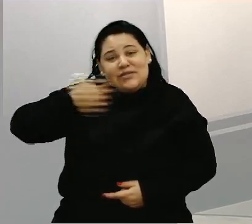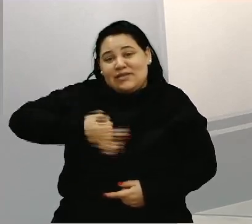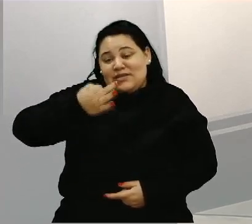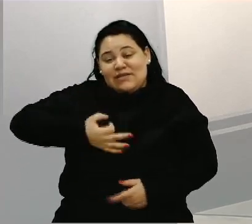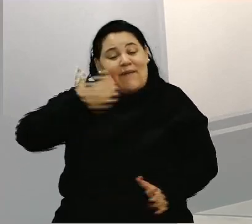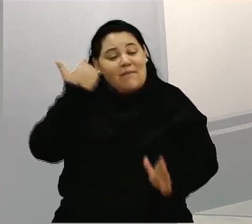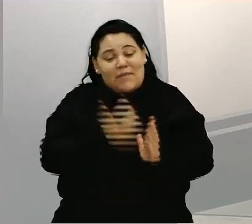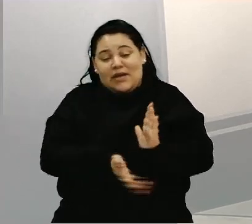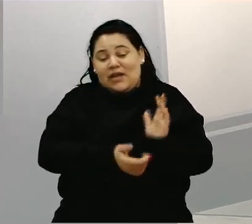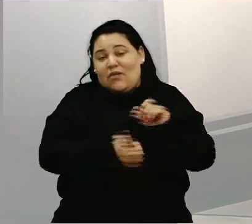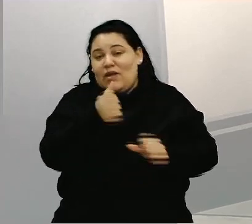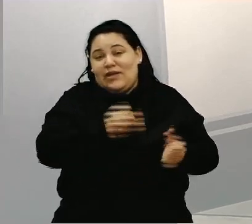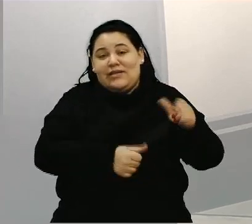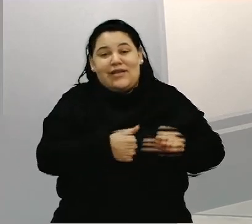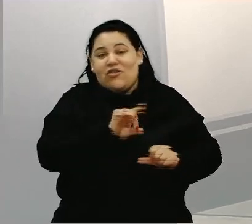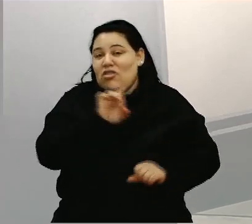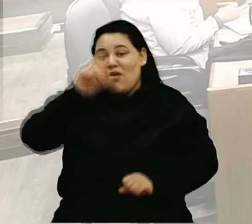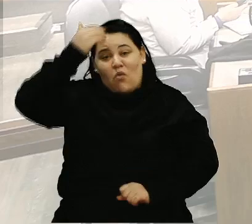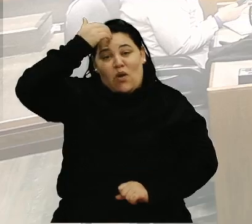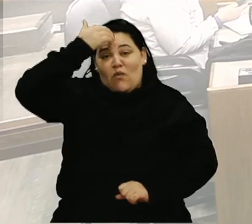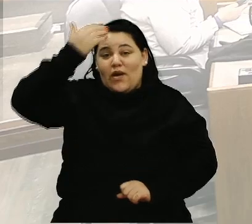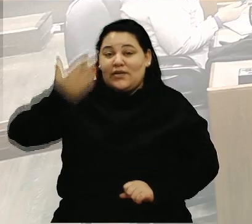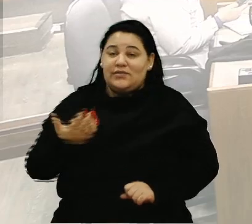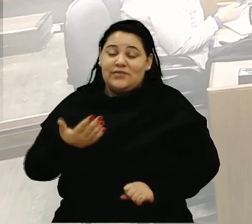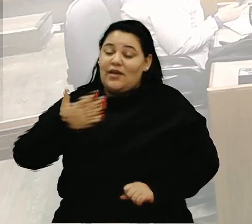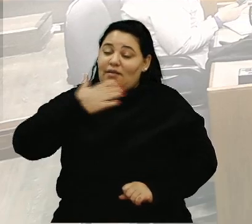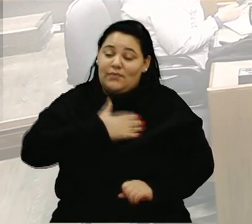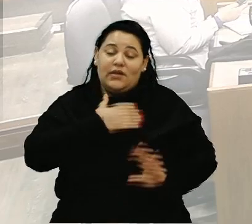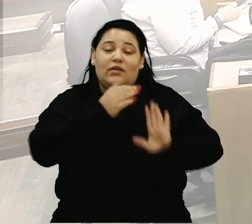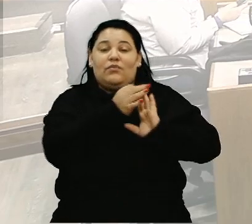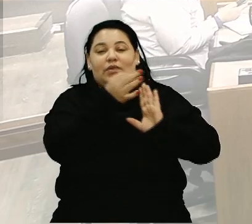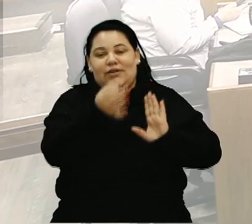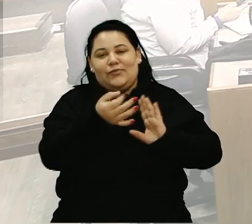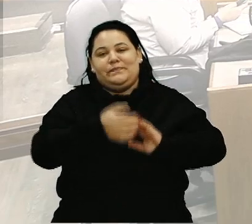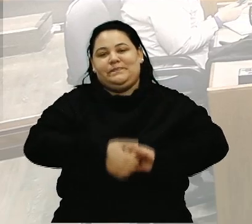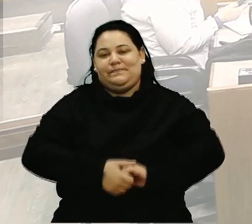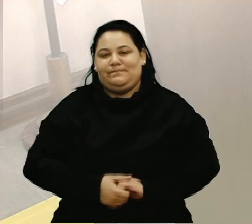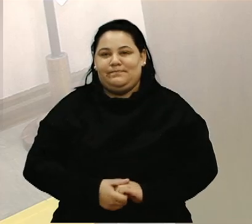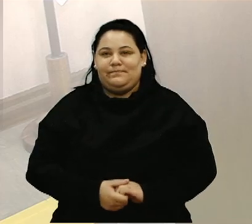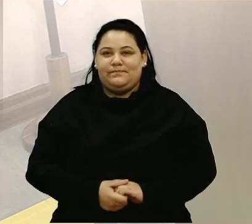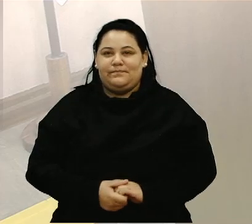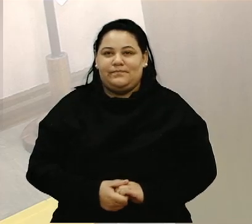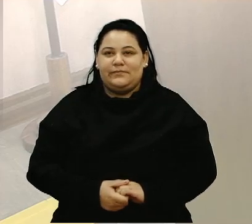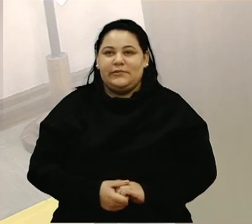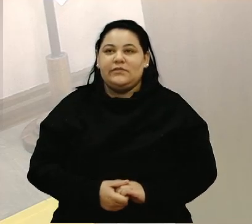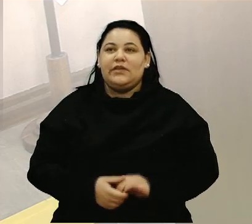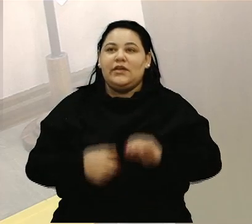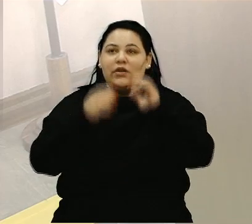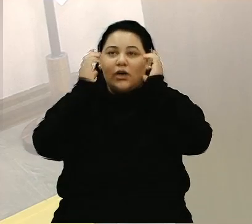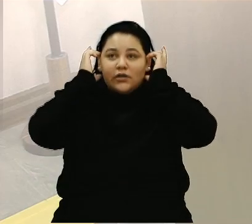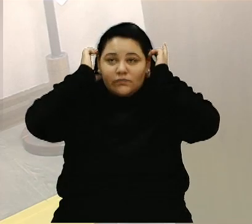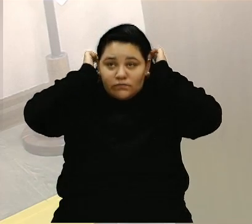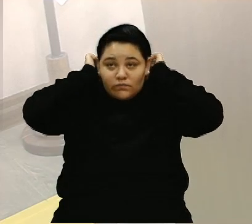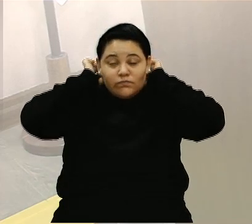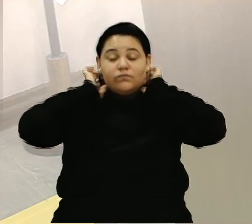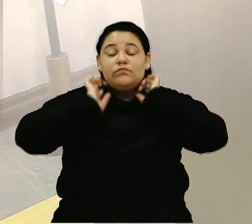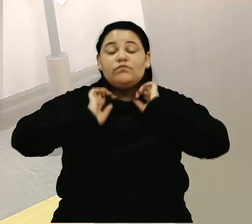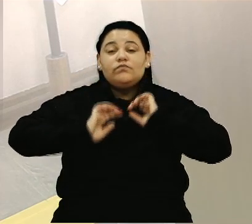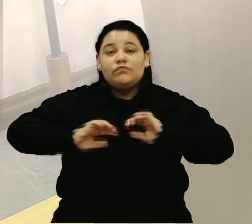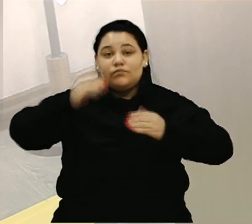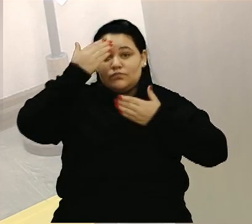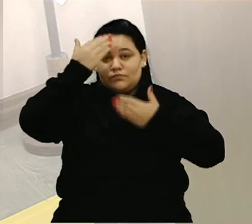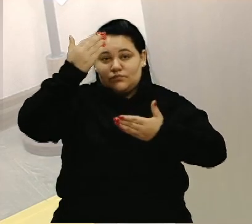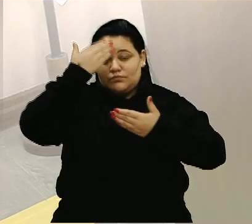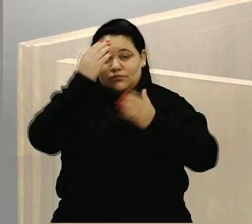credibilidade e não vai aguentar. E essa é a minha opinião. Obrigado, nobre colega, que esteve lá, já